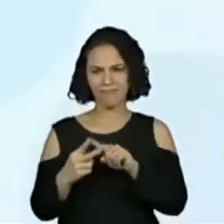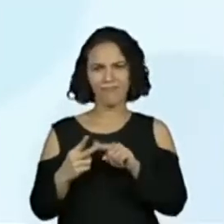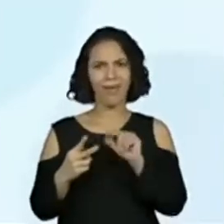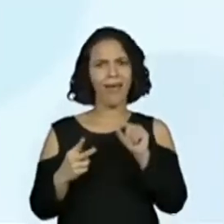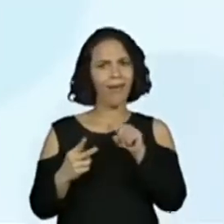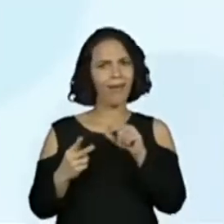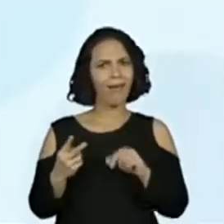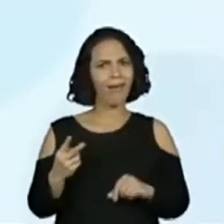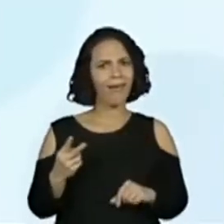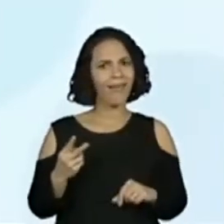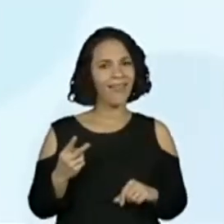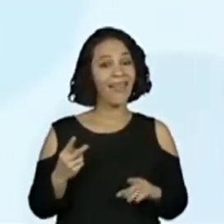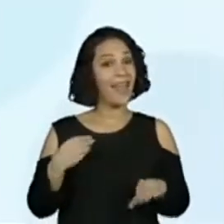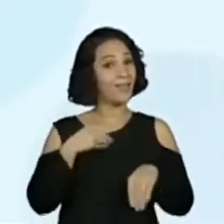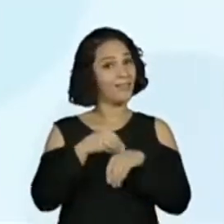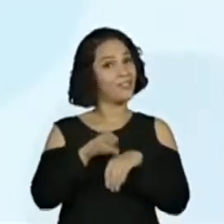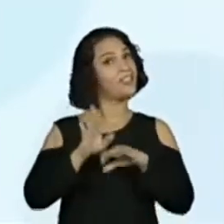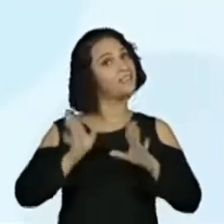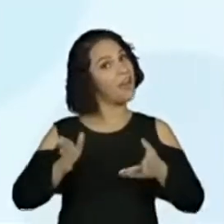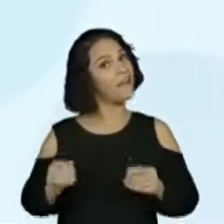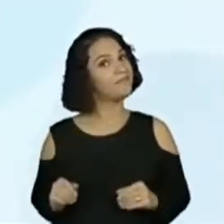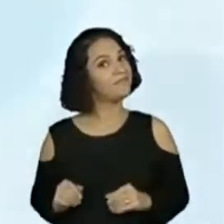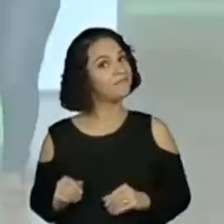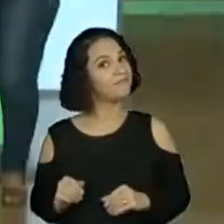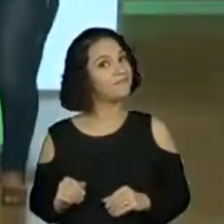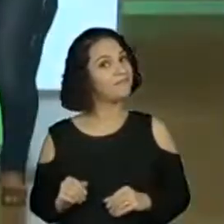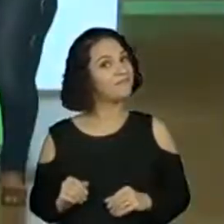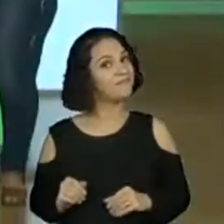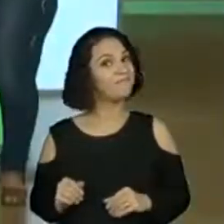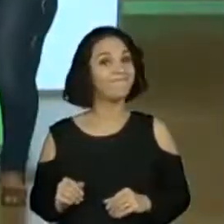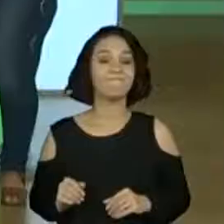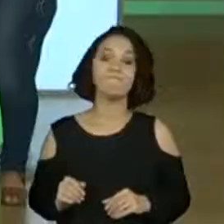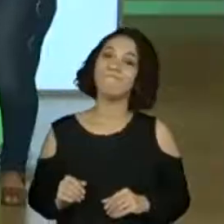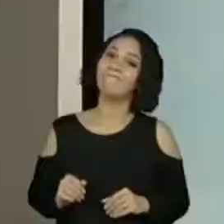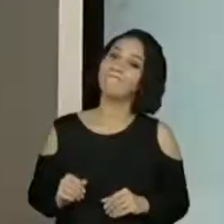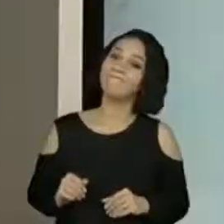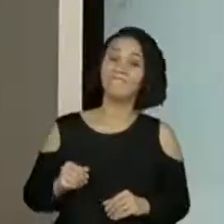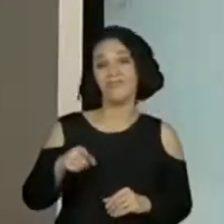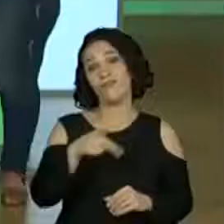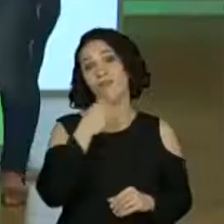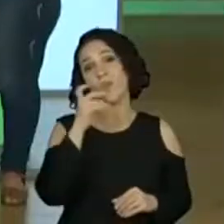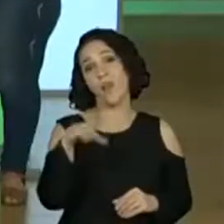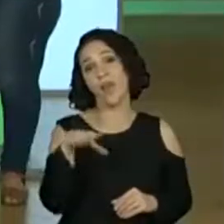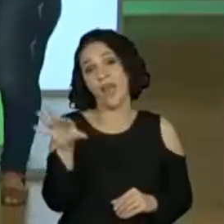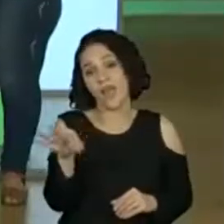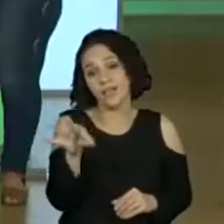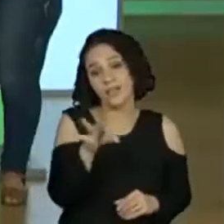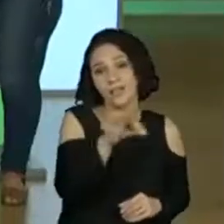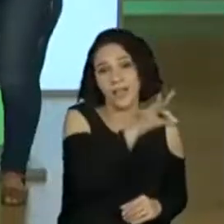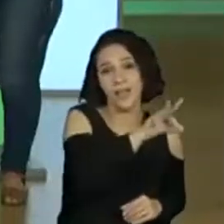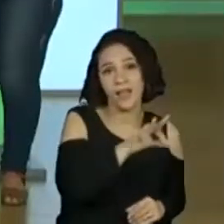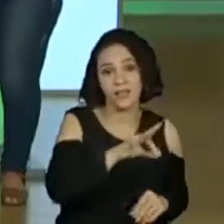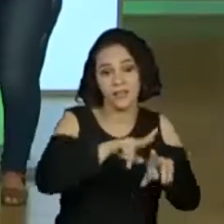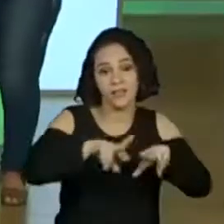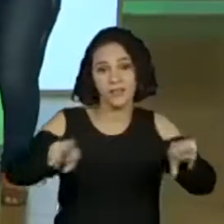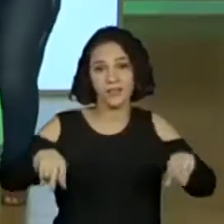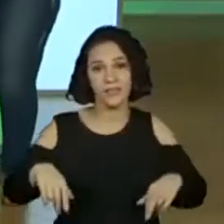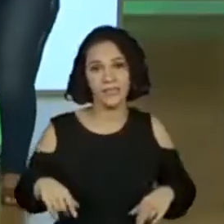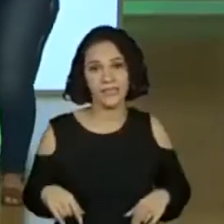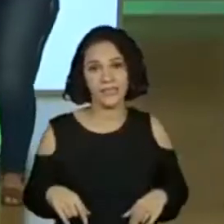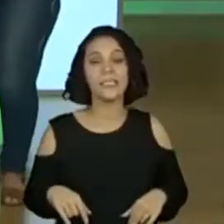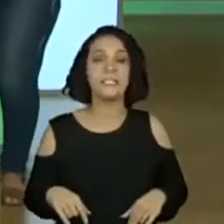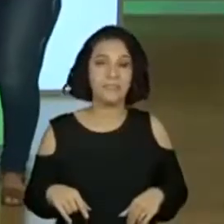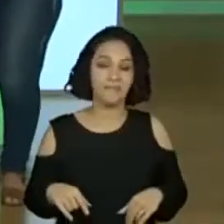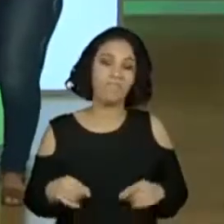será? Eu já dei uma dica. Hum, você disse que era bichinhos do jardim. Bichinhos do jardim. Hum,